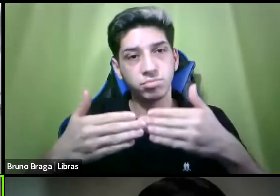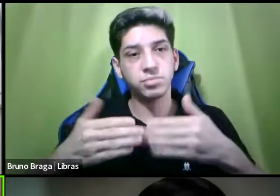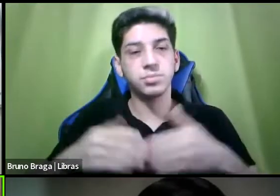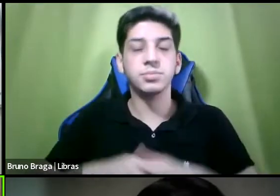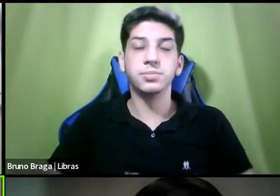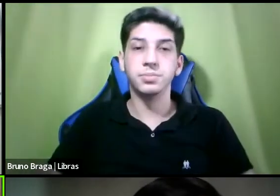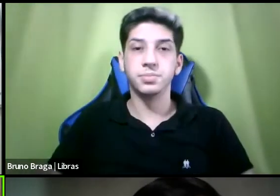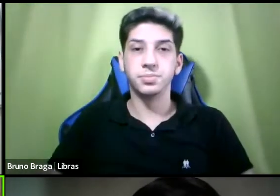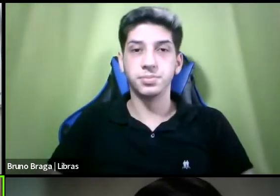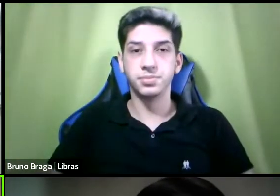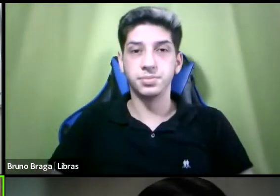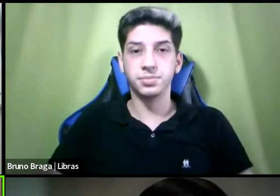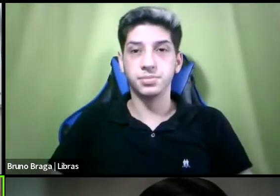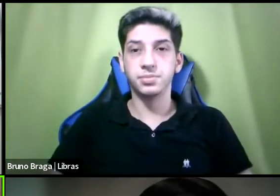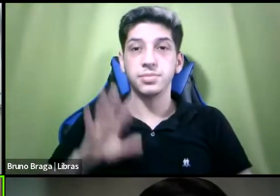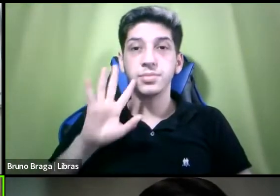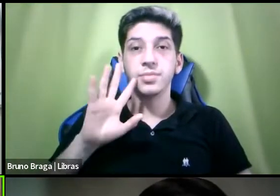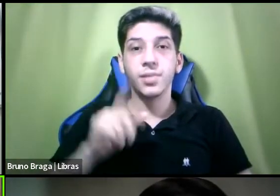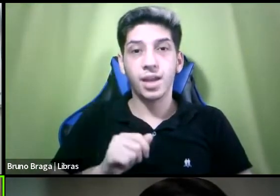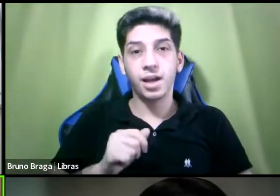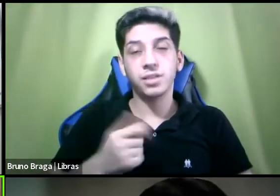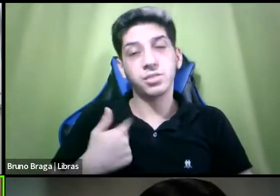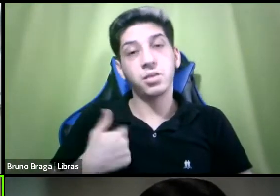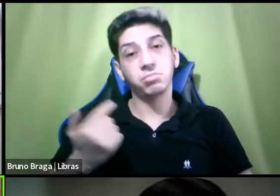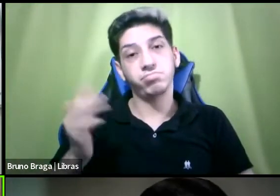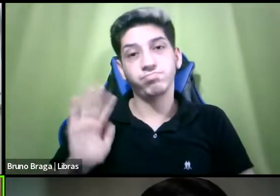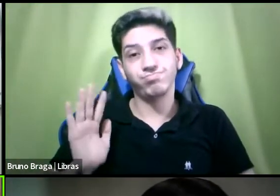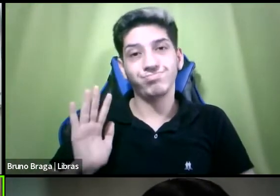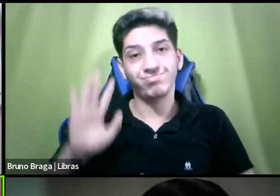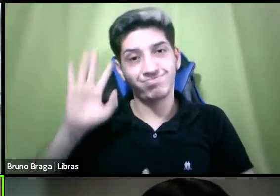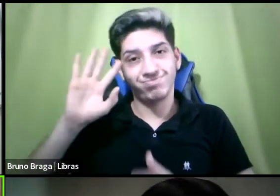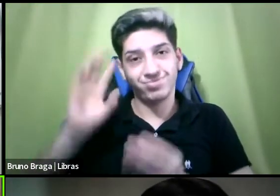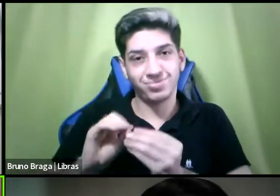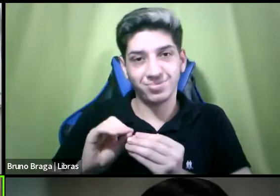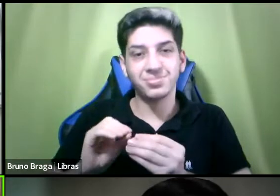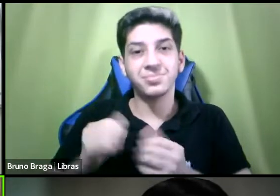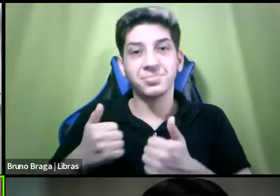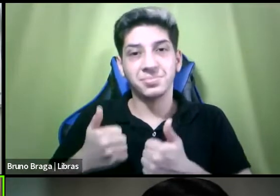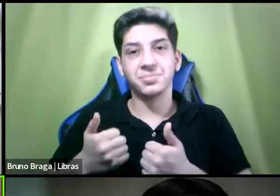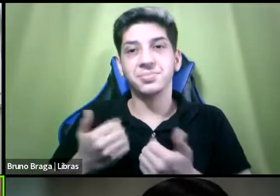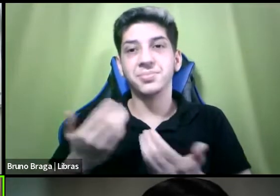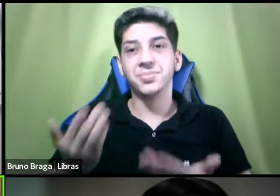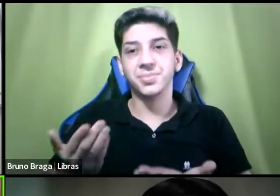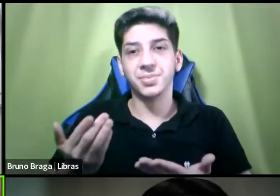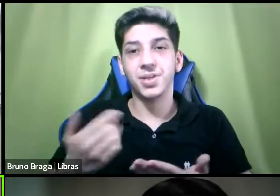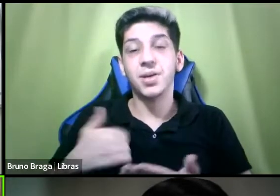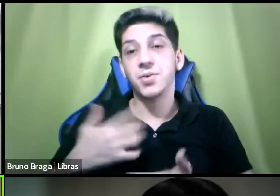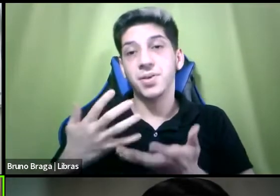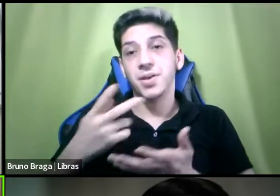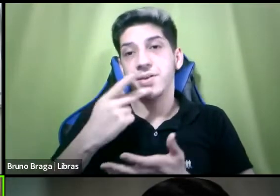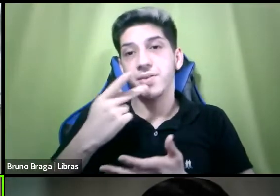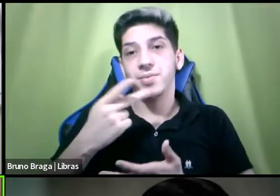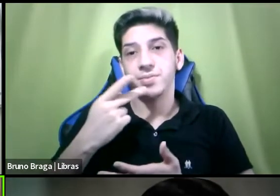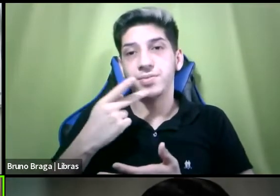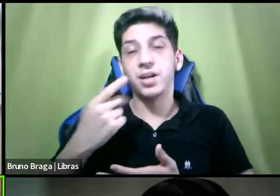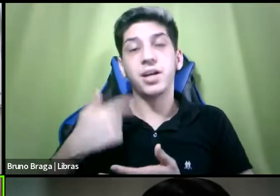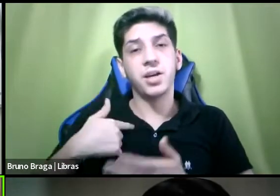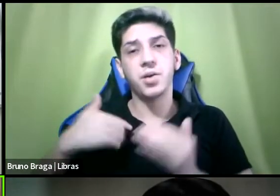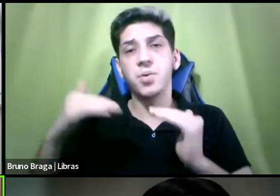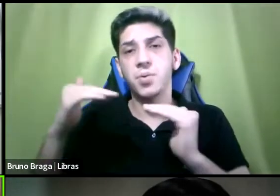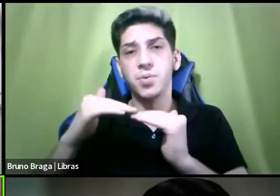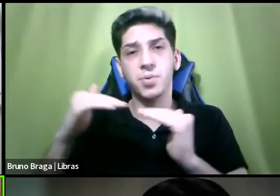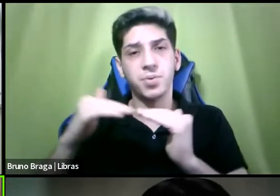eu acho que então é minha despedida né eu queria dizer que eu concordo